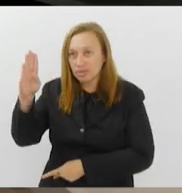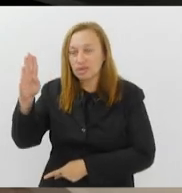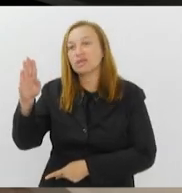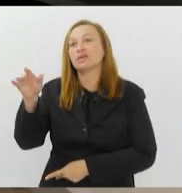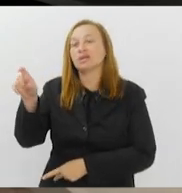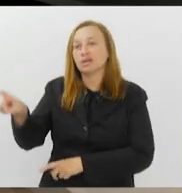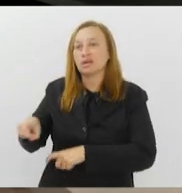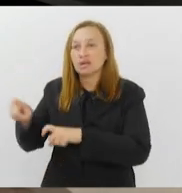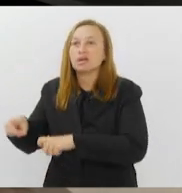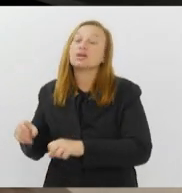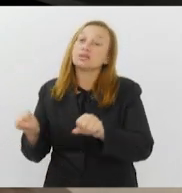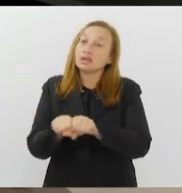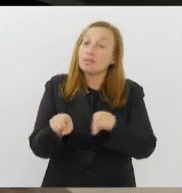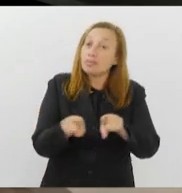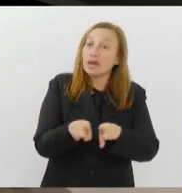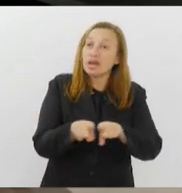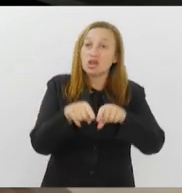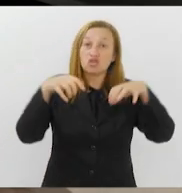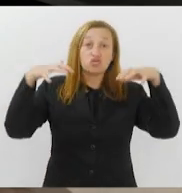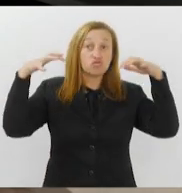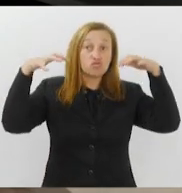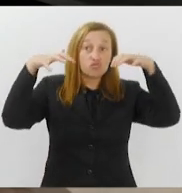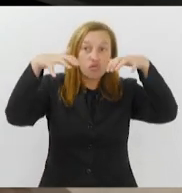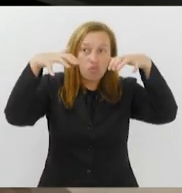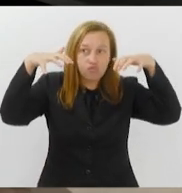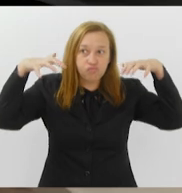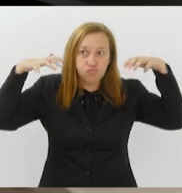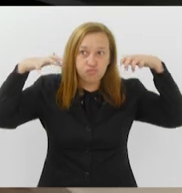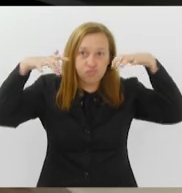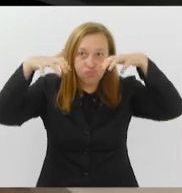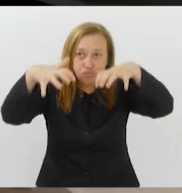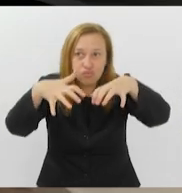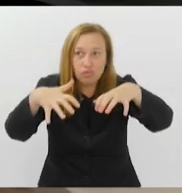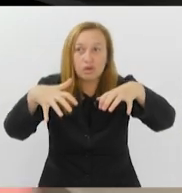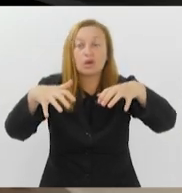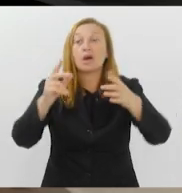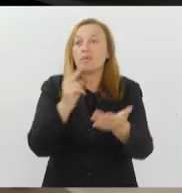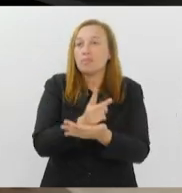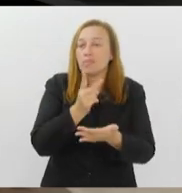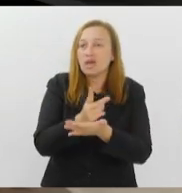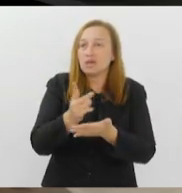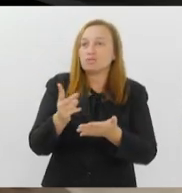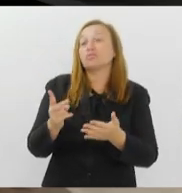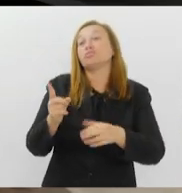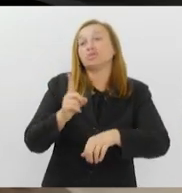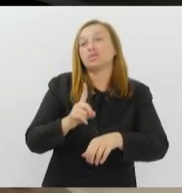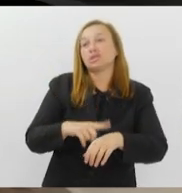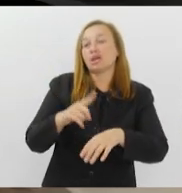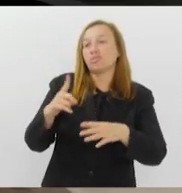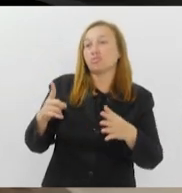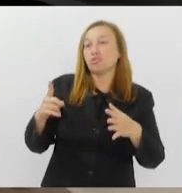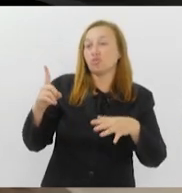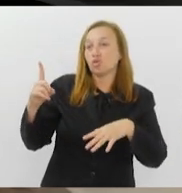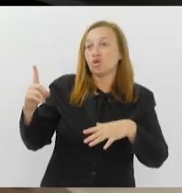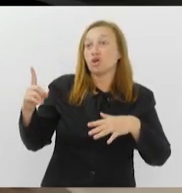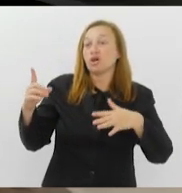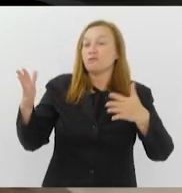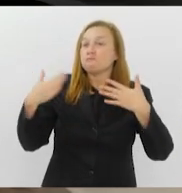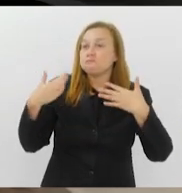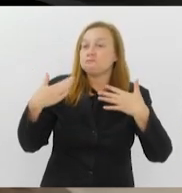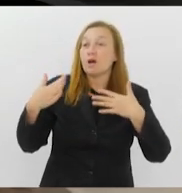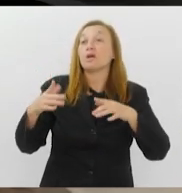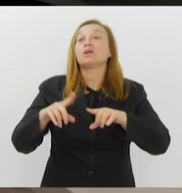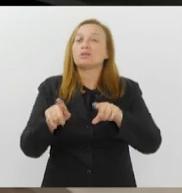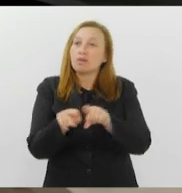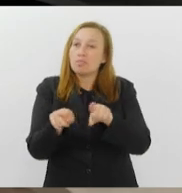e chuvas que podem ser mais volumosas, mesmo com predominância de tempo seco. Além disso, o mar fica mais agitado no fim da